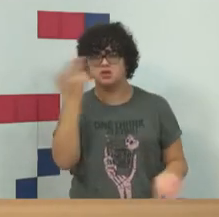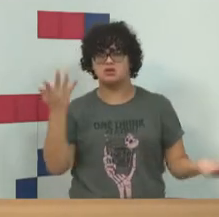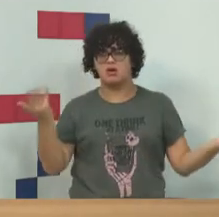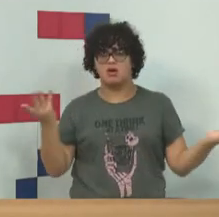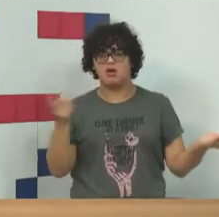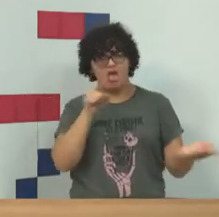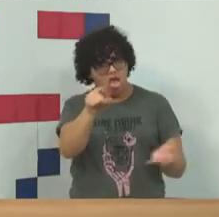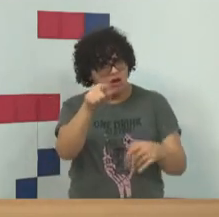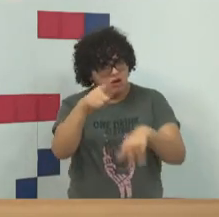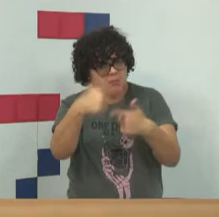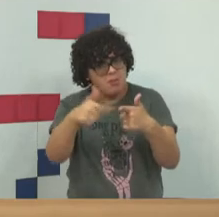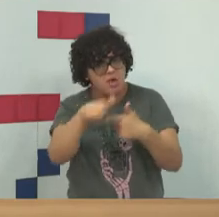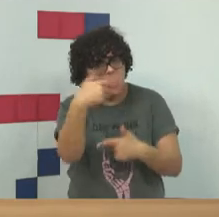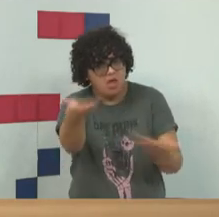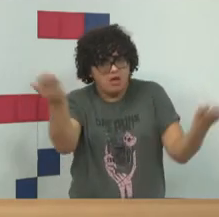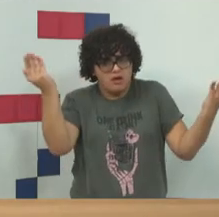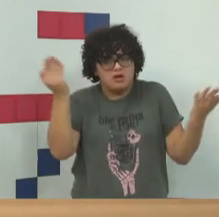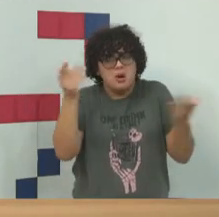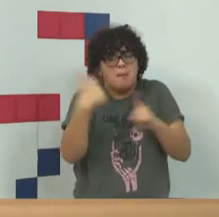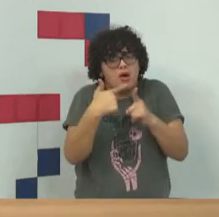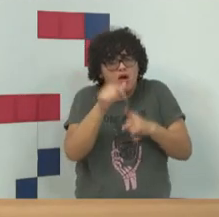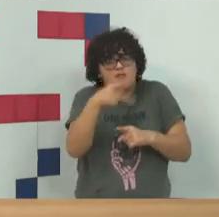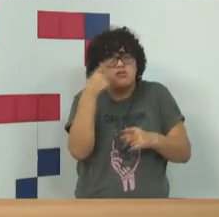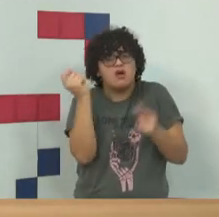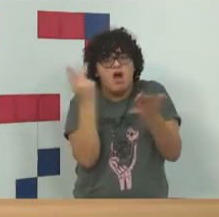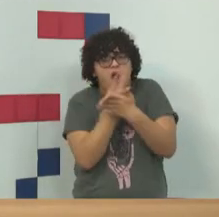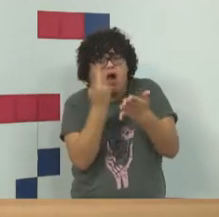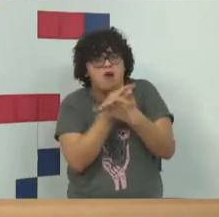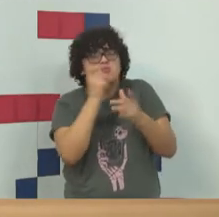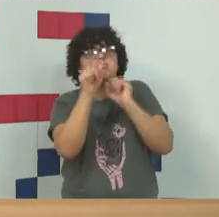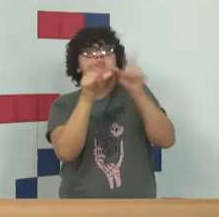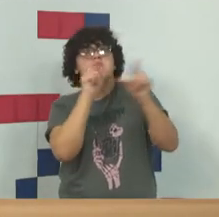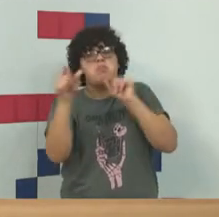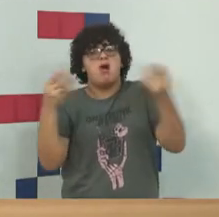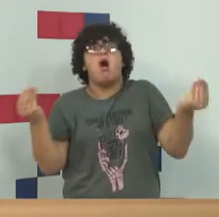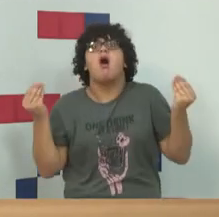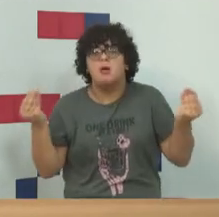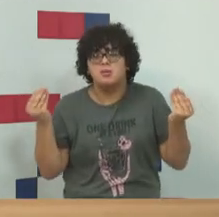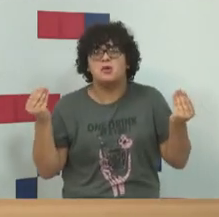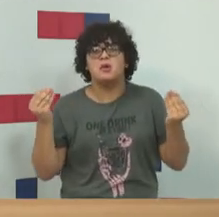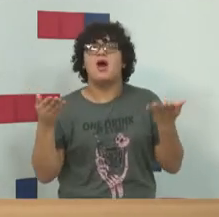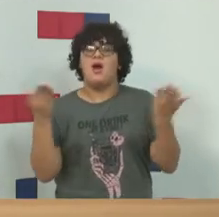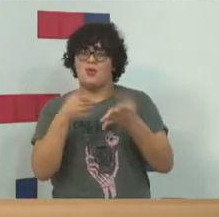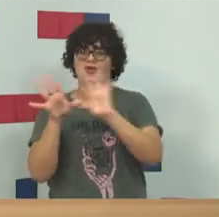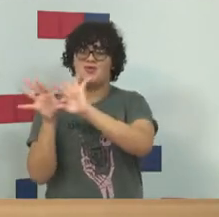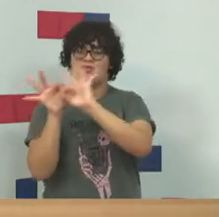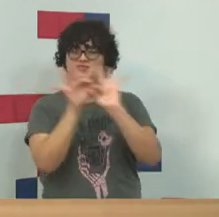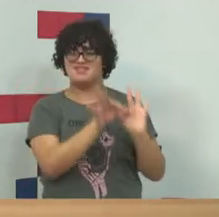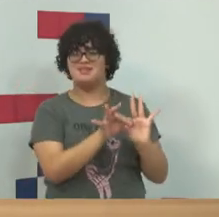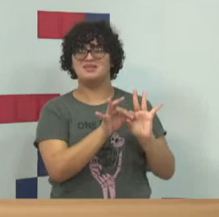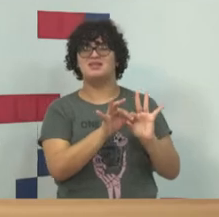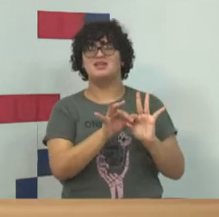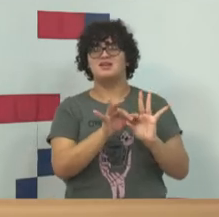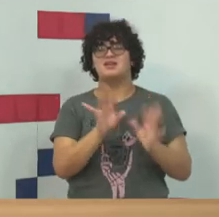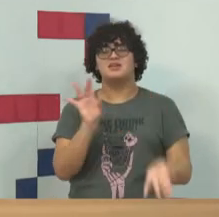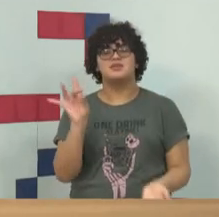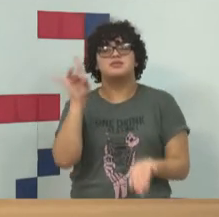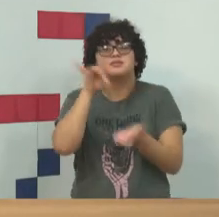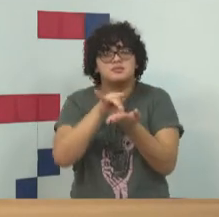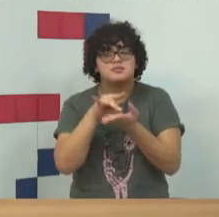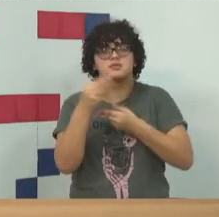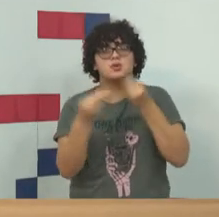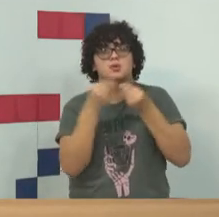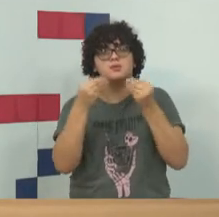pessoa tem que ser responsabilizada por aquilo que ela disse. Então, esse é o contexto da vedação ao